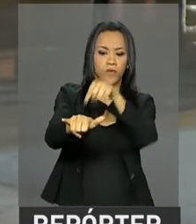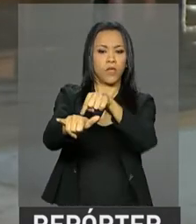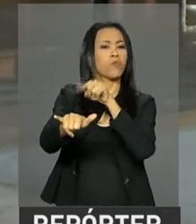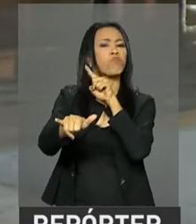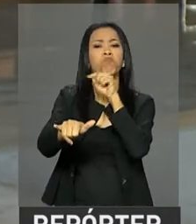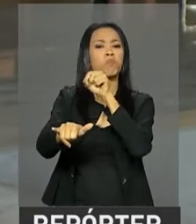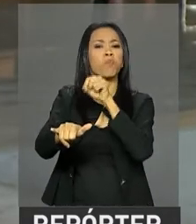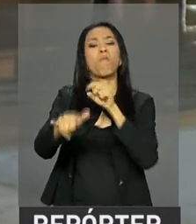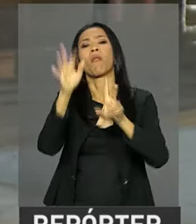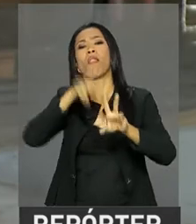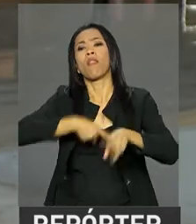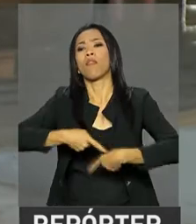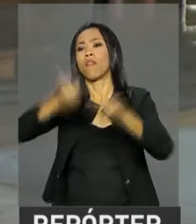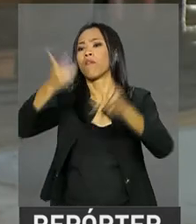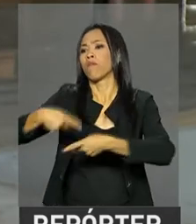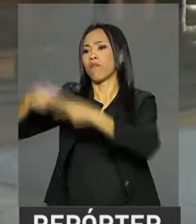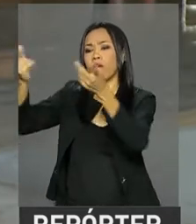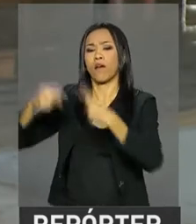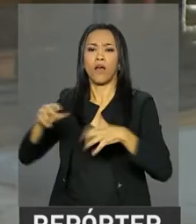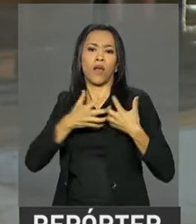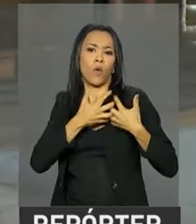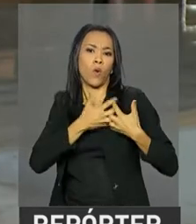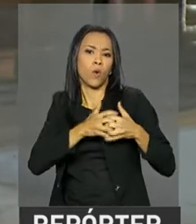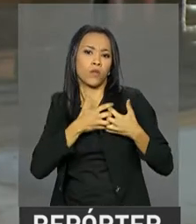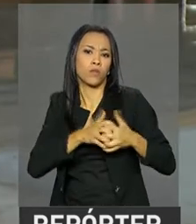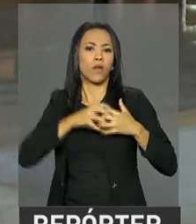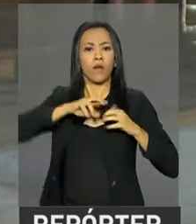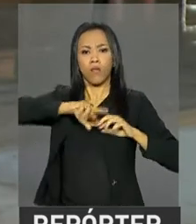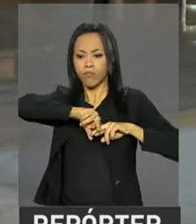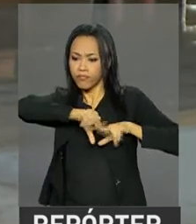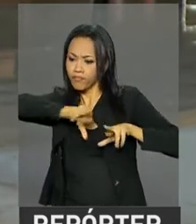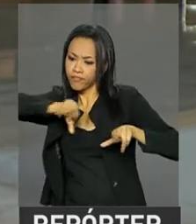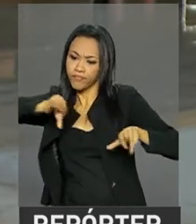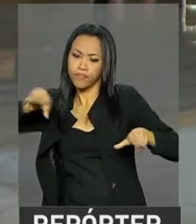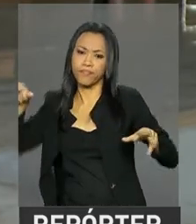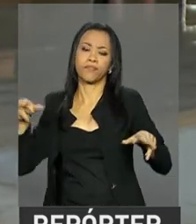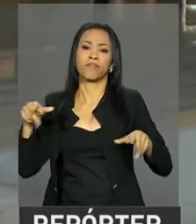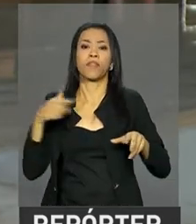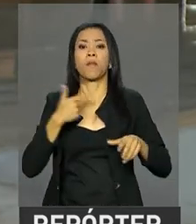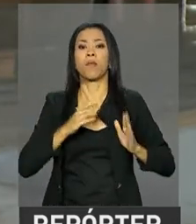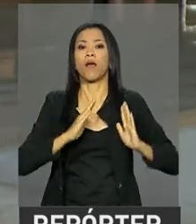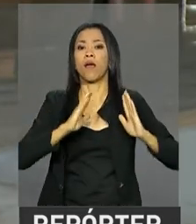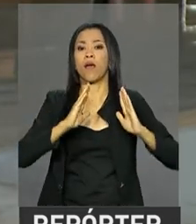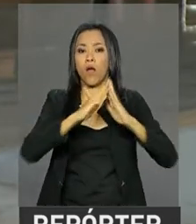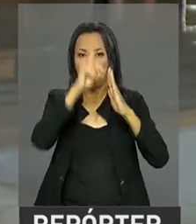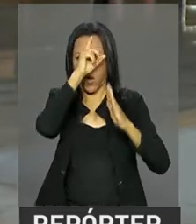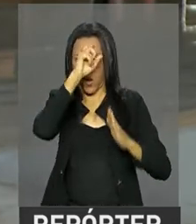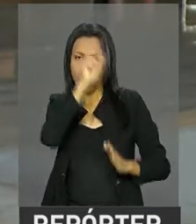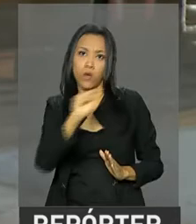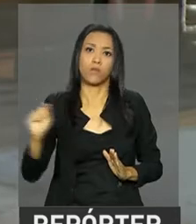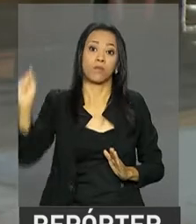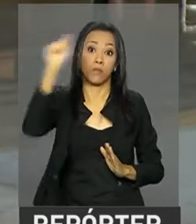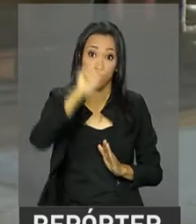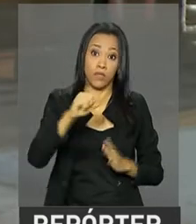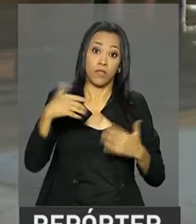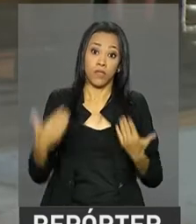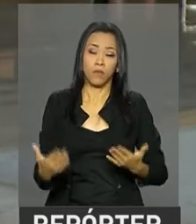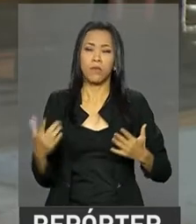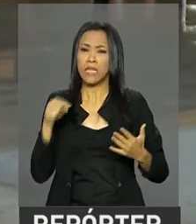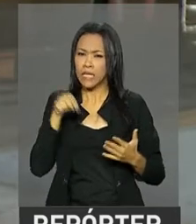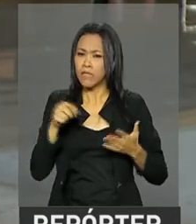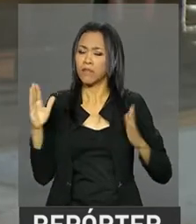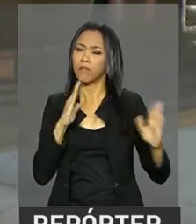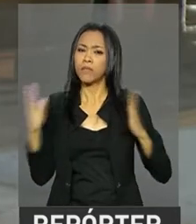para fazer o transporte de órgãos humanos doados. Nesse período de um ano, esse